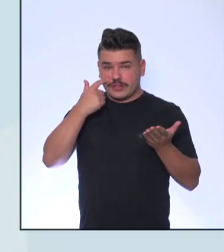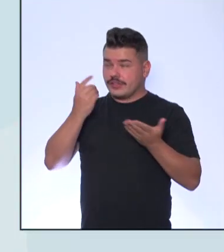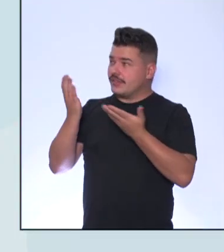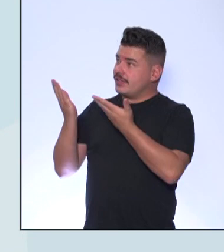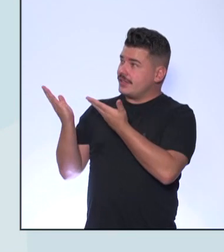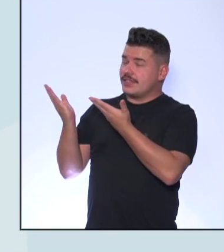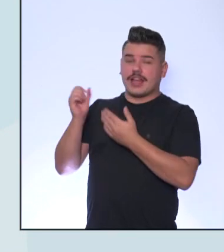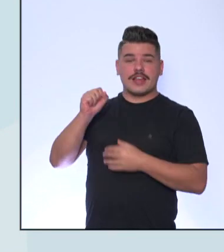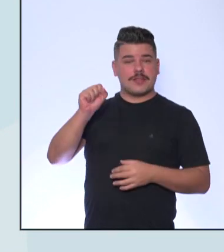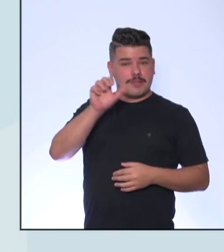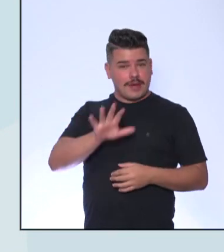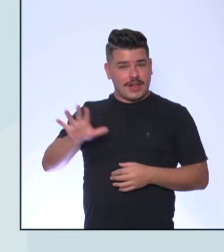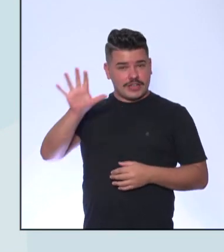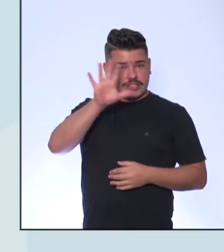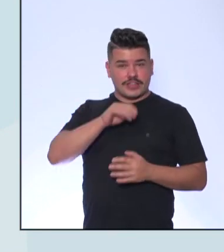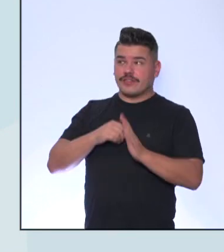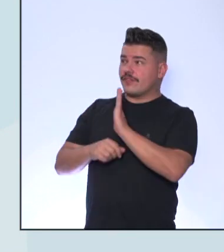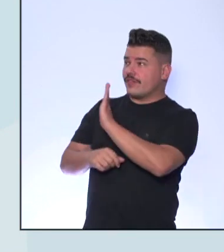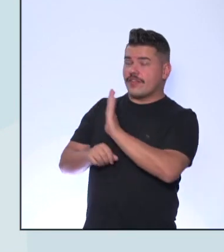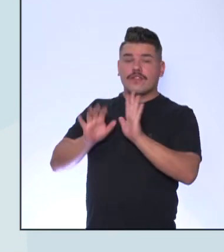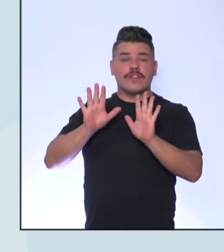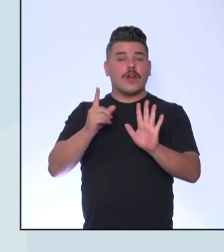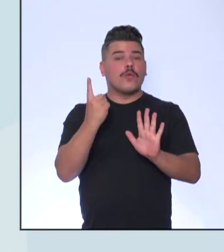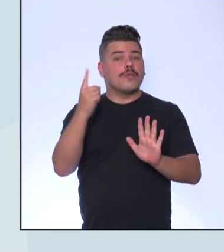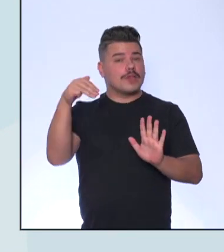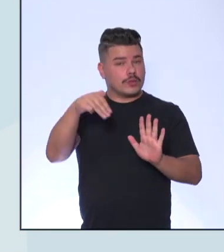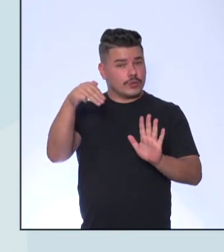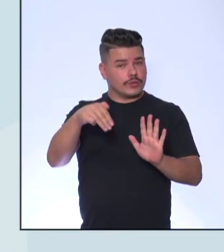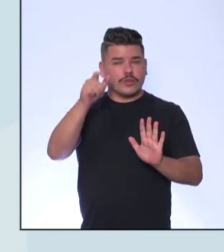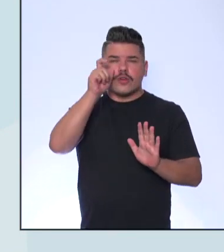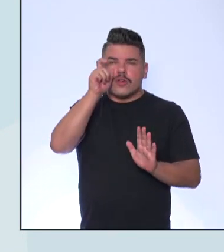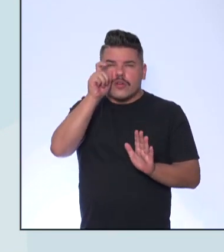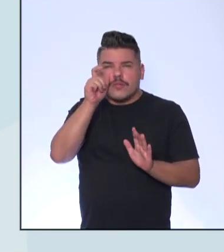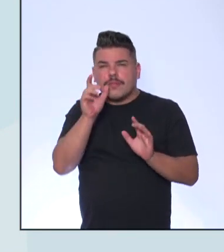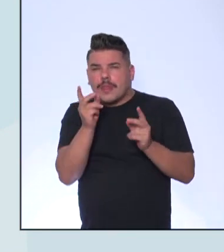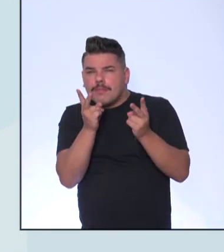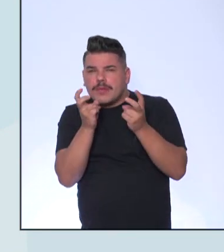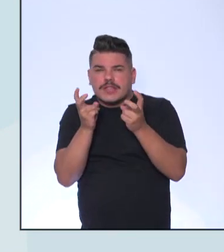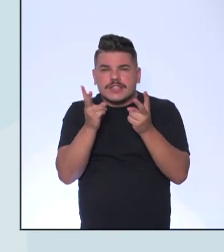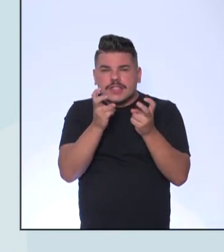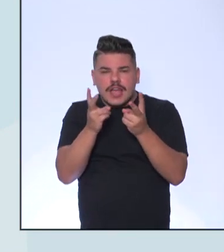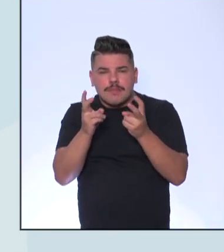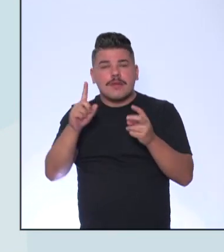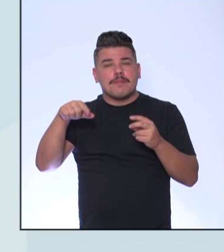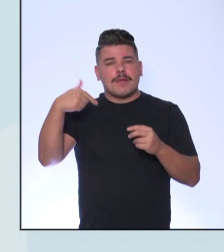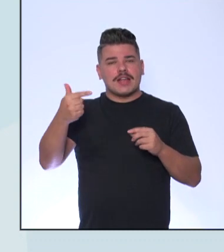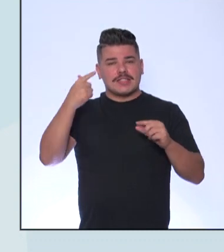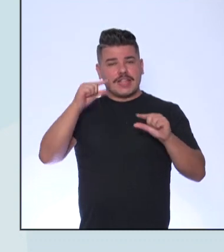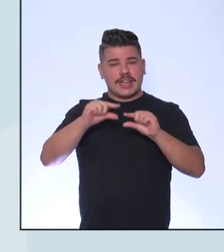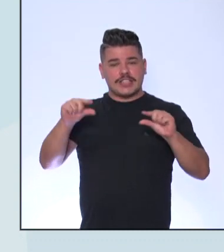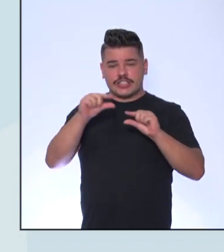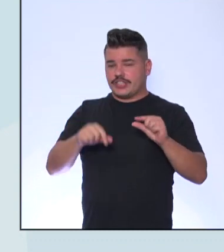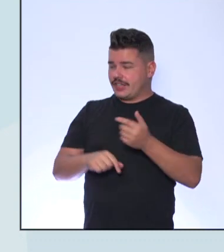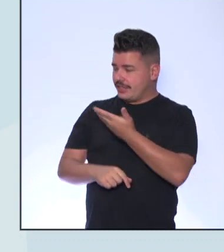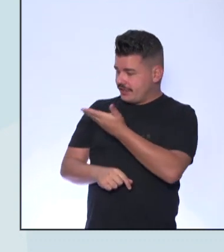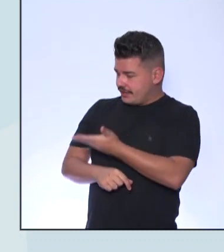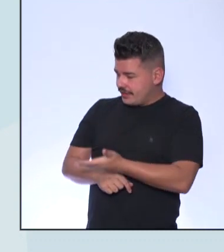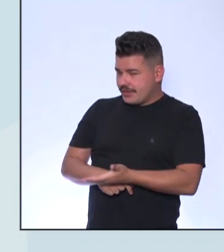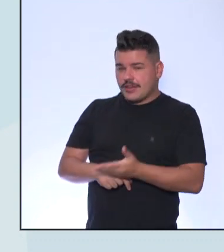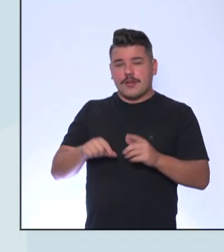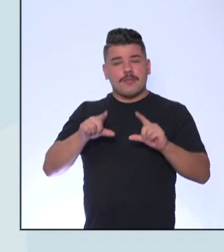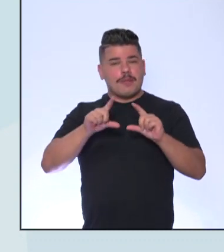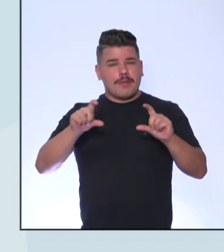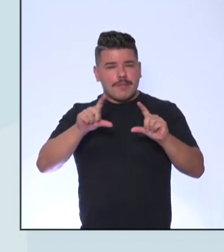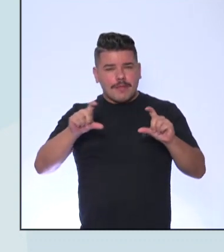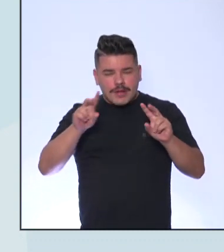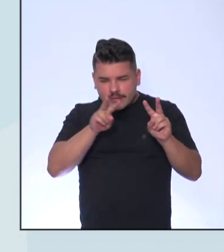Ela vai ficar na tela por um minuto. Quero que vocês observem tanto a imagem quanto a legenda, para responder algumas questões. Essa